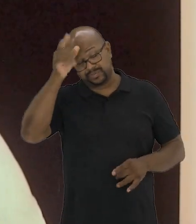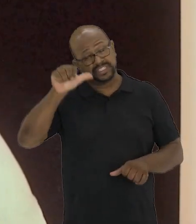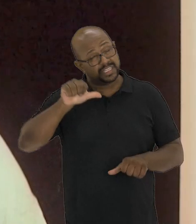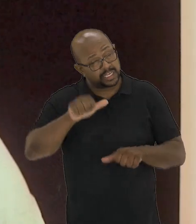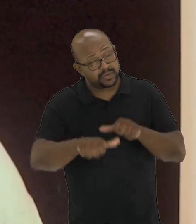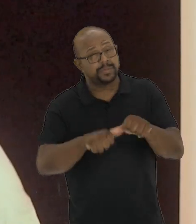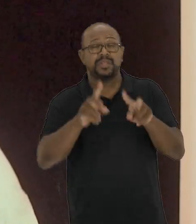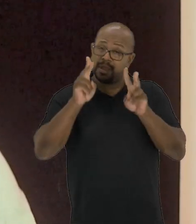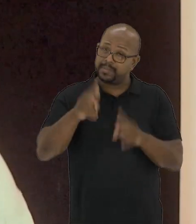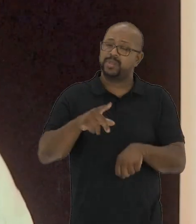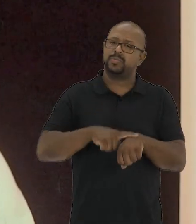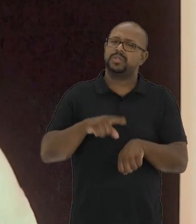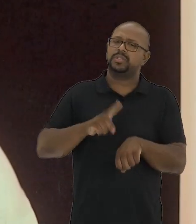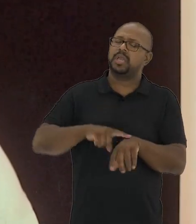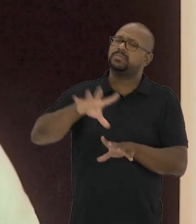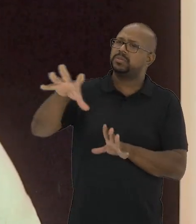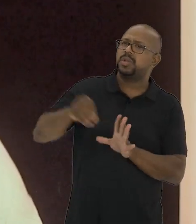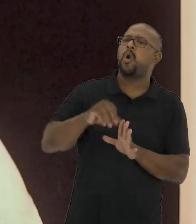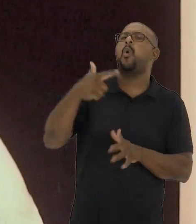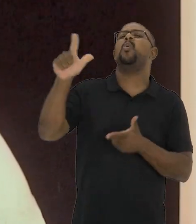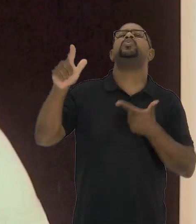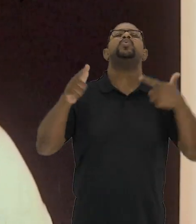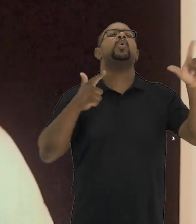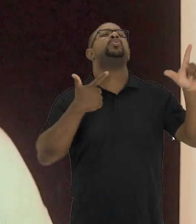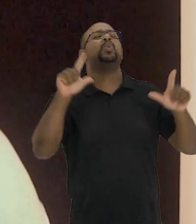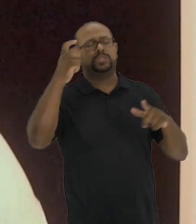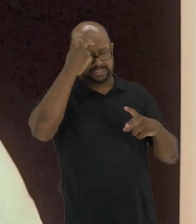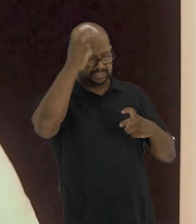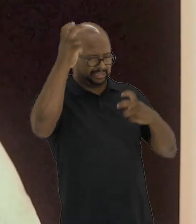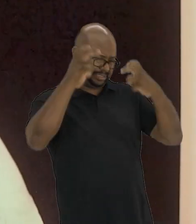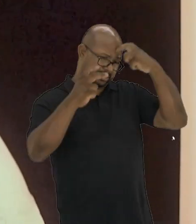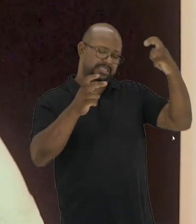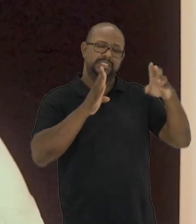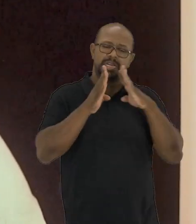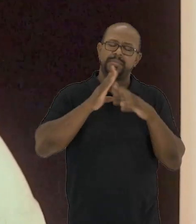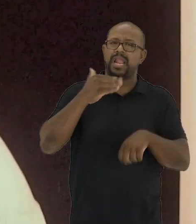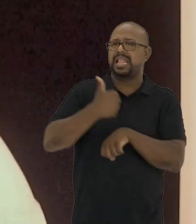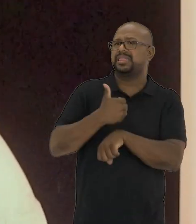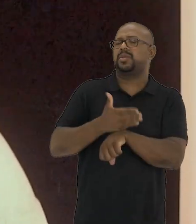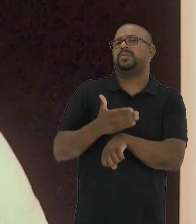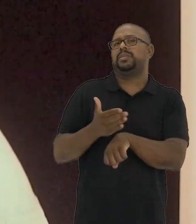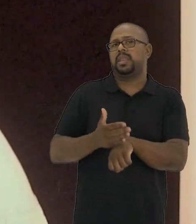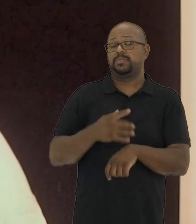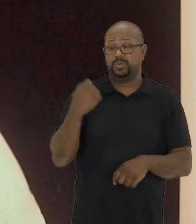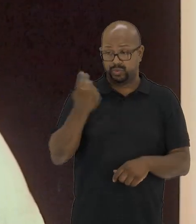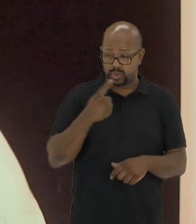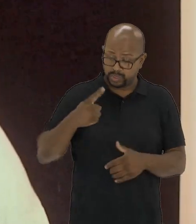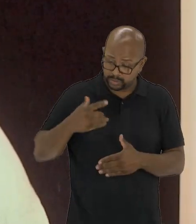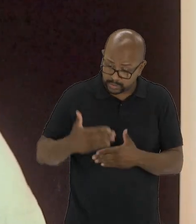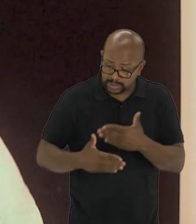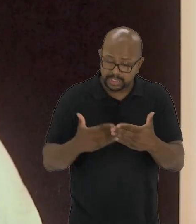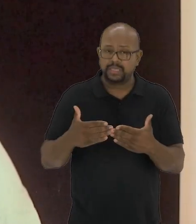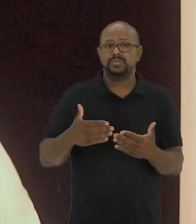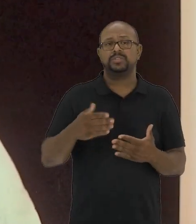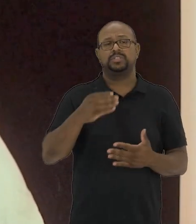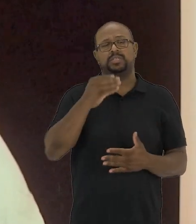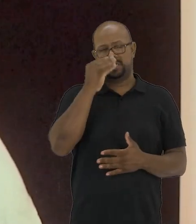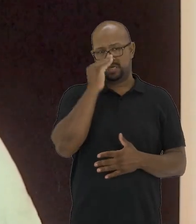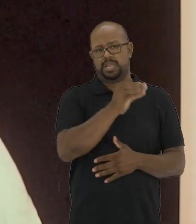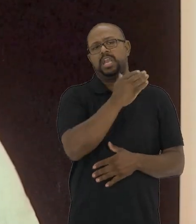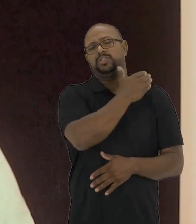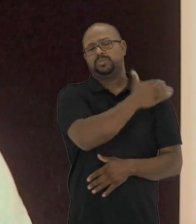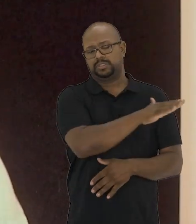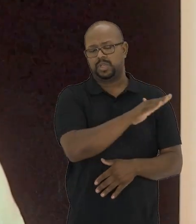de forma transformadora e que ao mesmo tempo agrega a outros saberes todo o tempo. Que os nossos